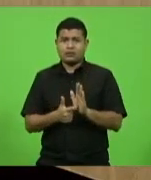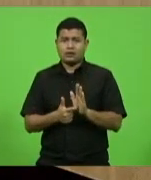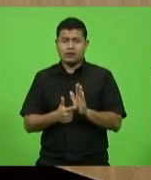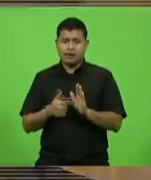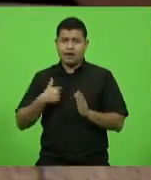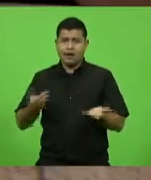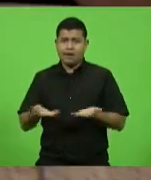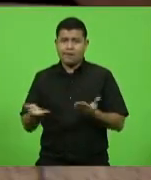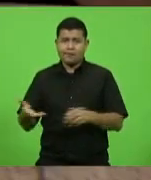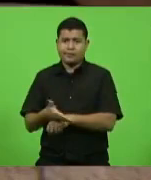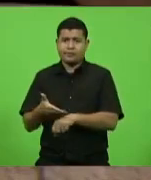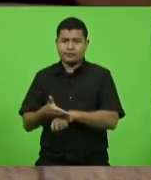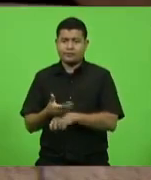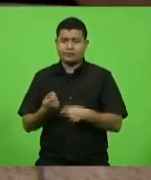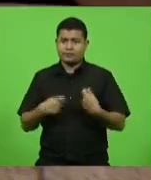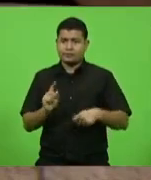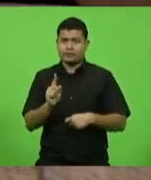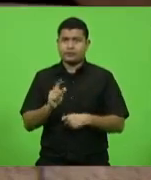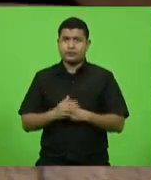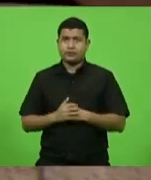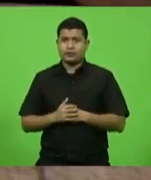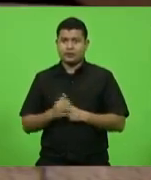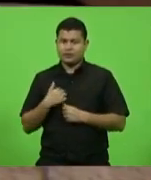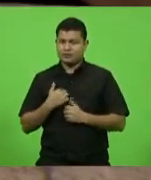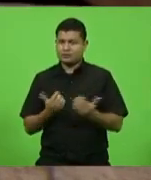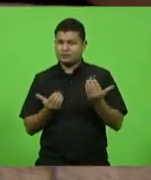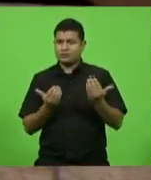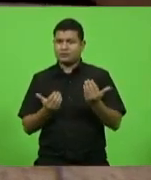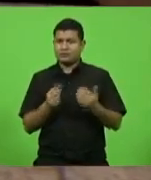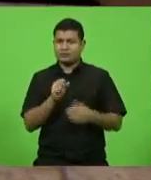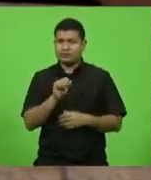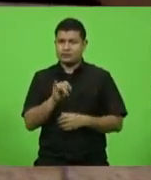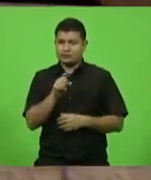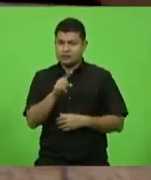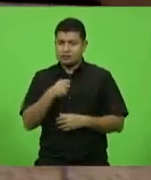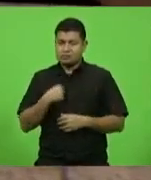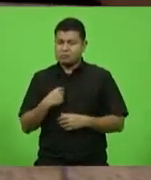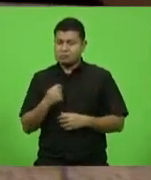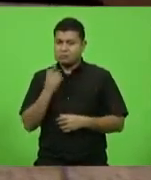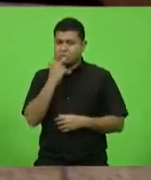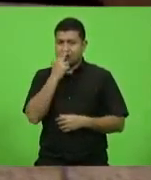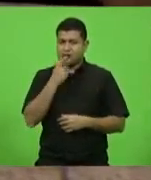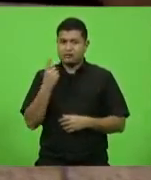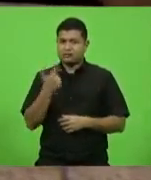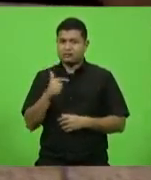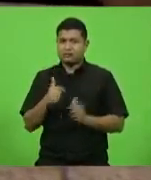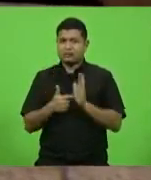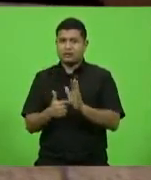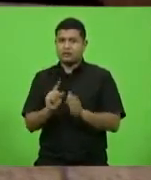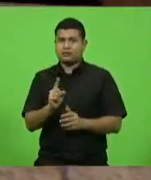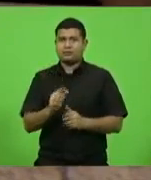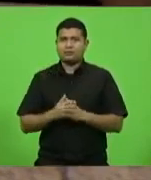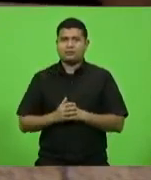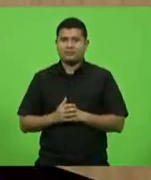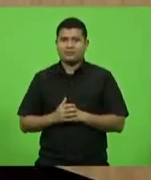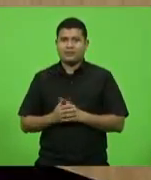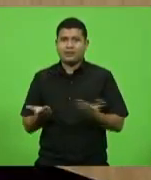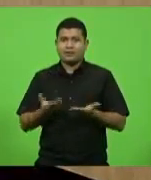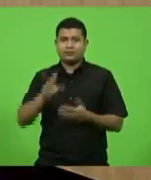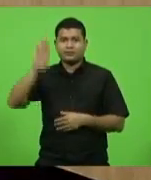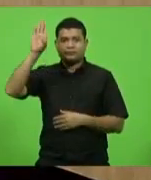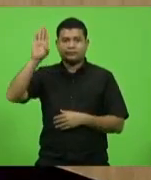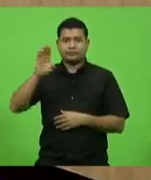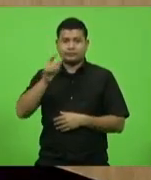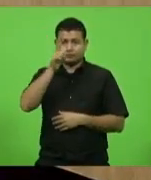participar desse segundo... Tem uma leve desconfiança que vossa excelência não será indicada. Leve desconfiança. Tem a palavra o deputado Laércio, nosso primeiro